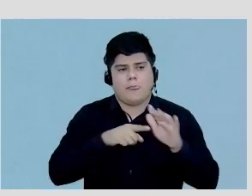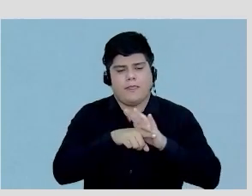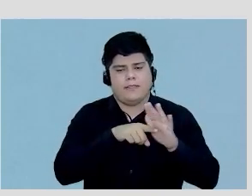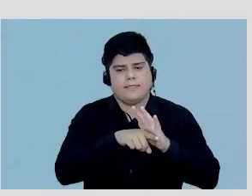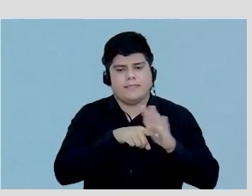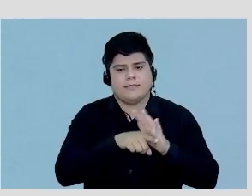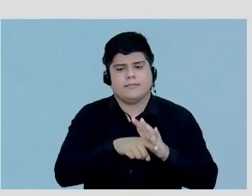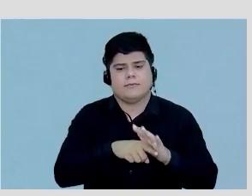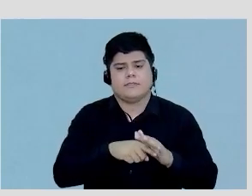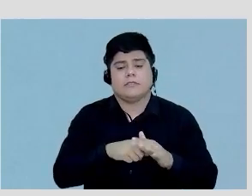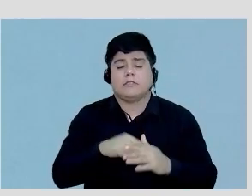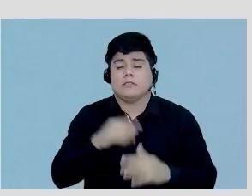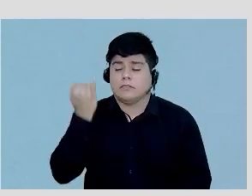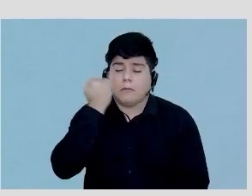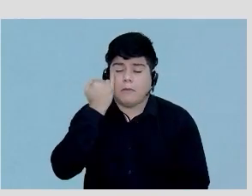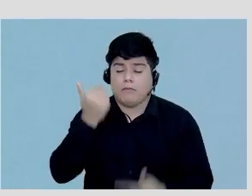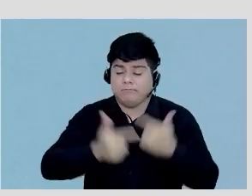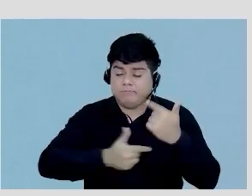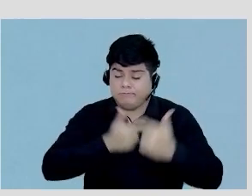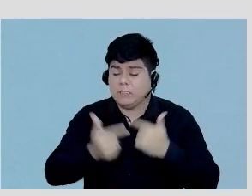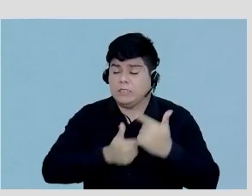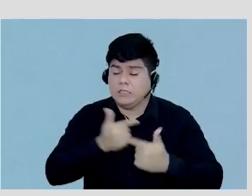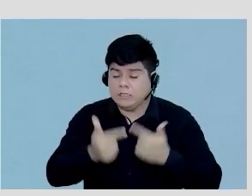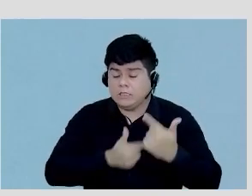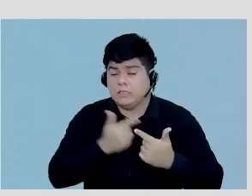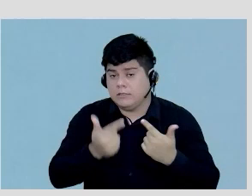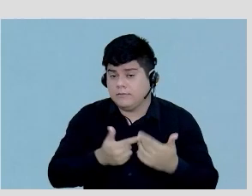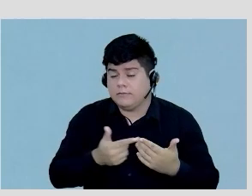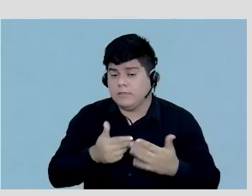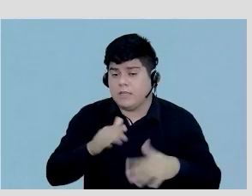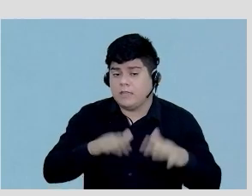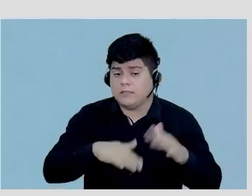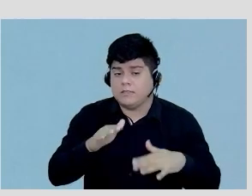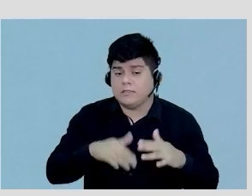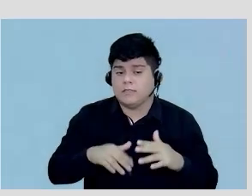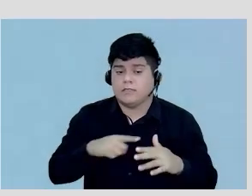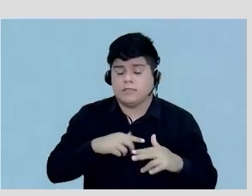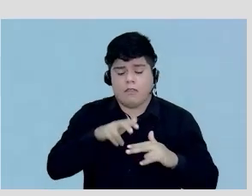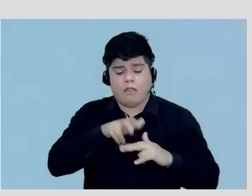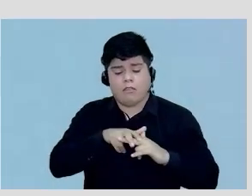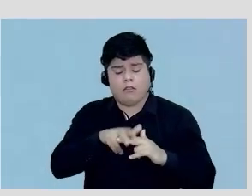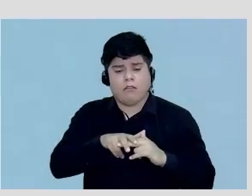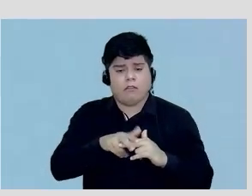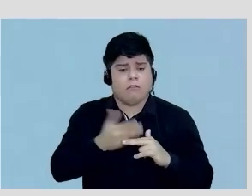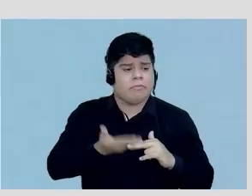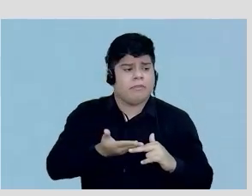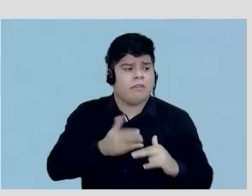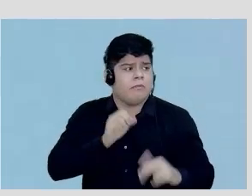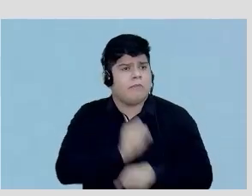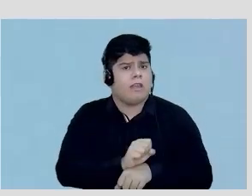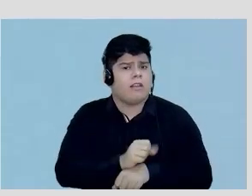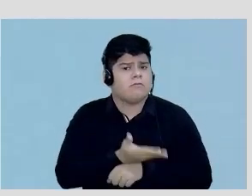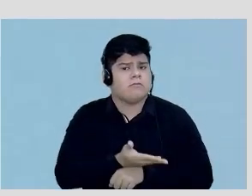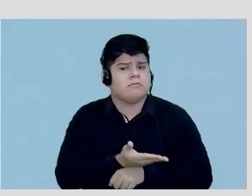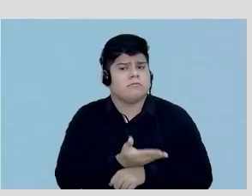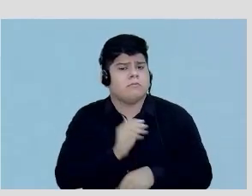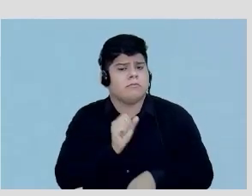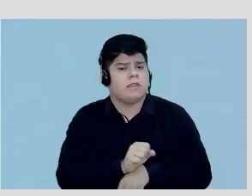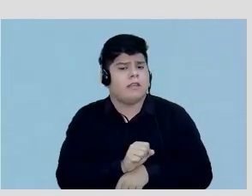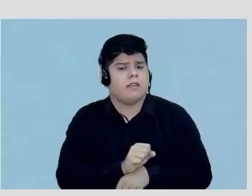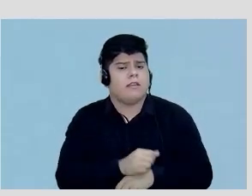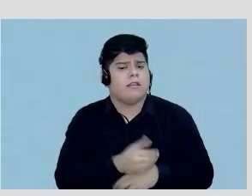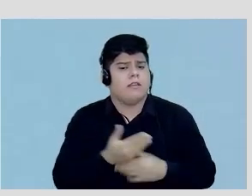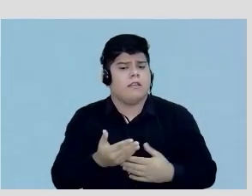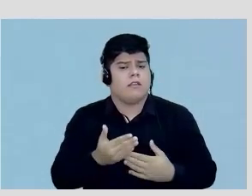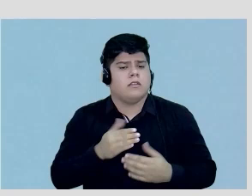que dá muito trabalho e por que muitos têm a cadeirinha e a cadeira fica parada para estudo